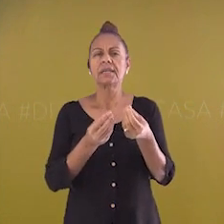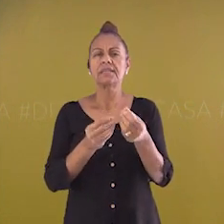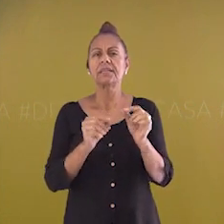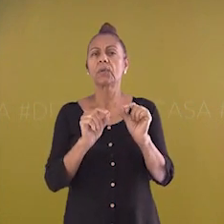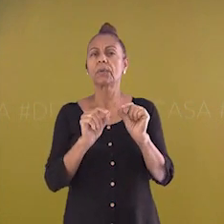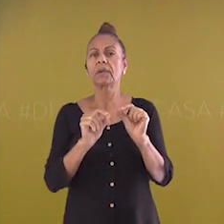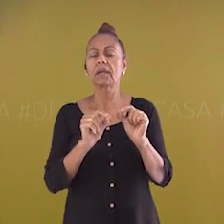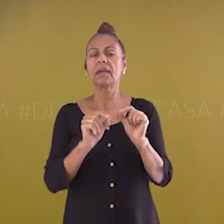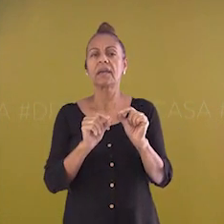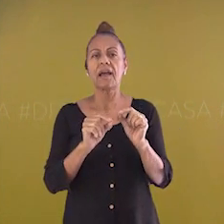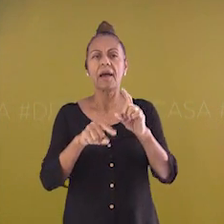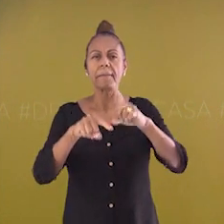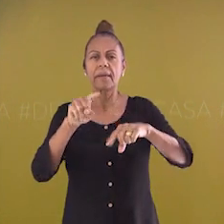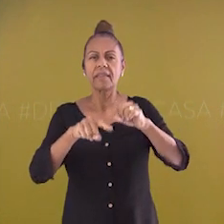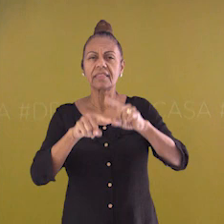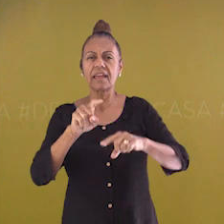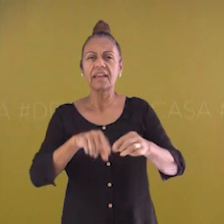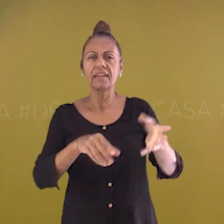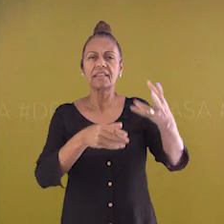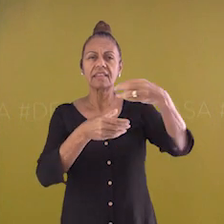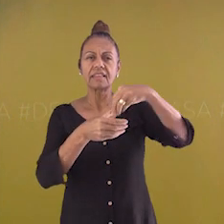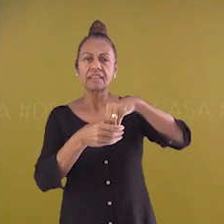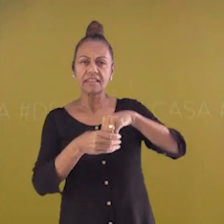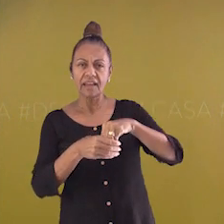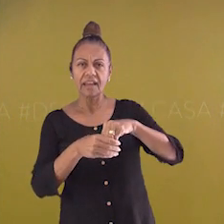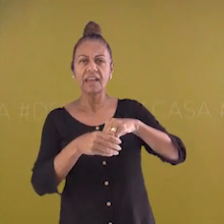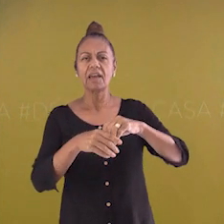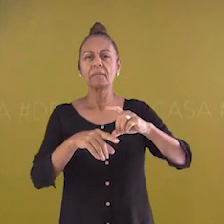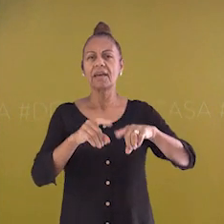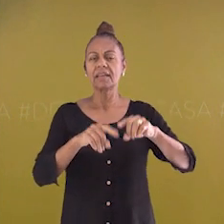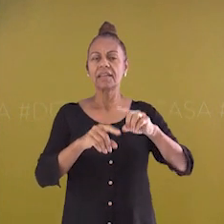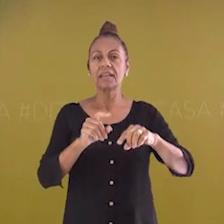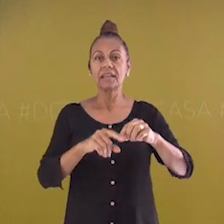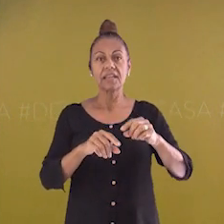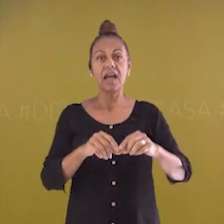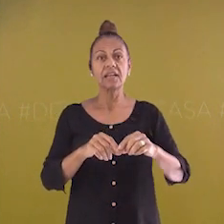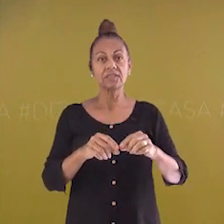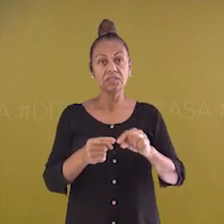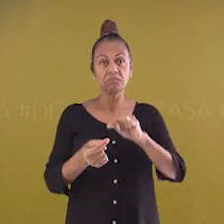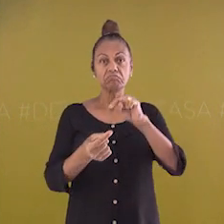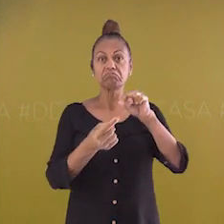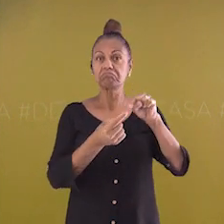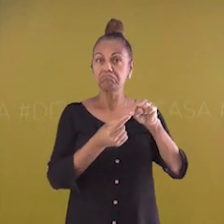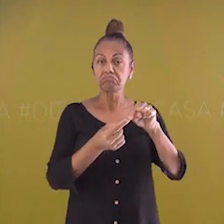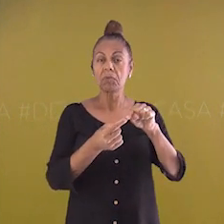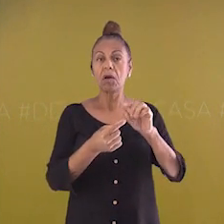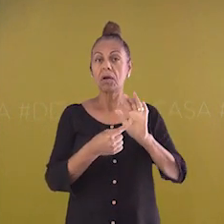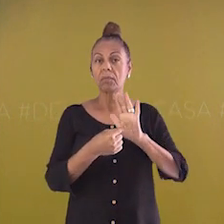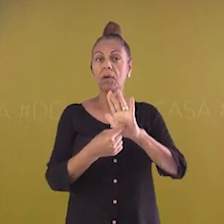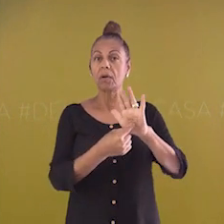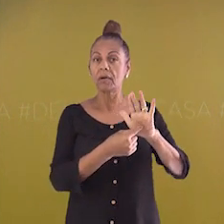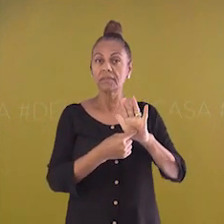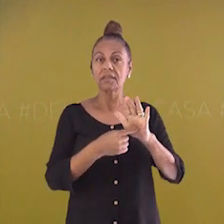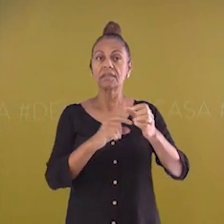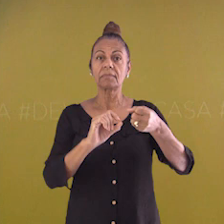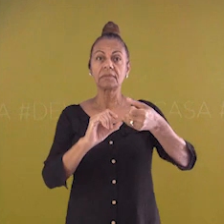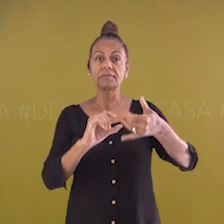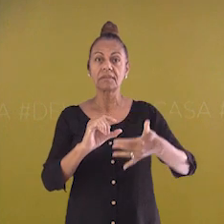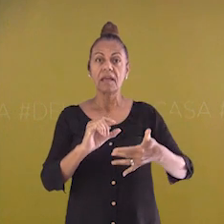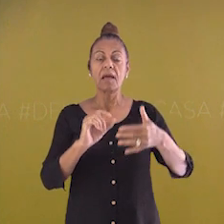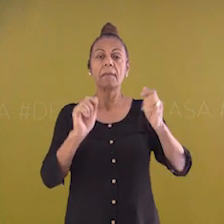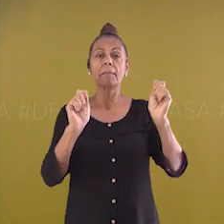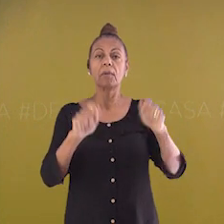um conjunto de propriedades bem definidas e específicas. Às vezes pode acontecer de duas substâncias